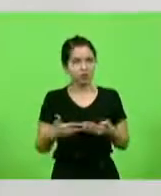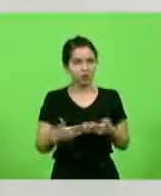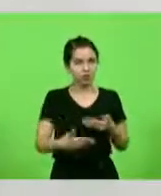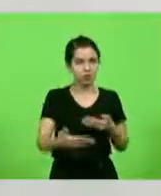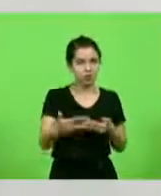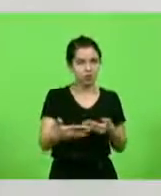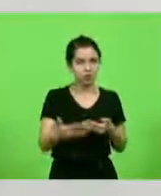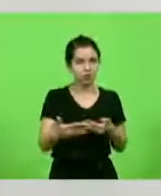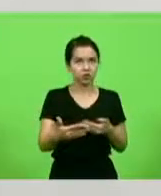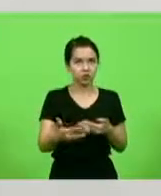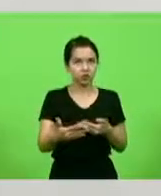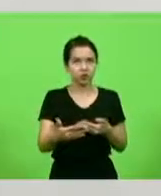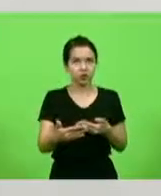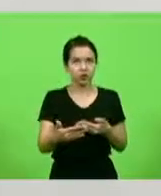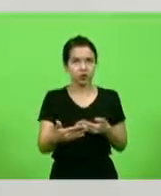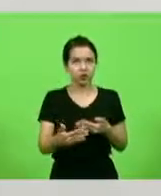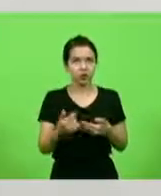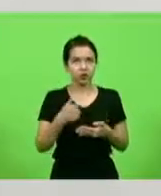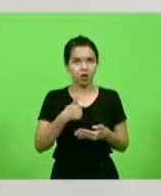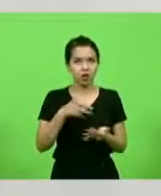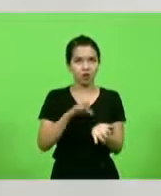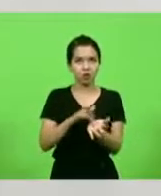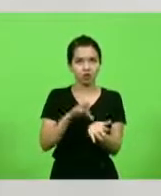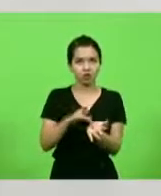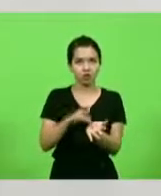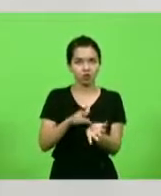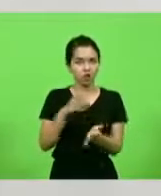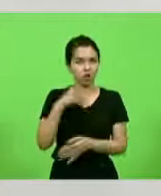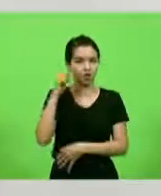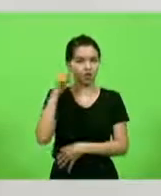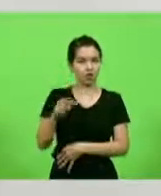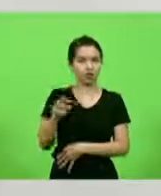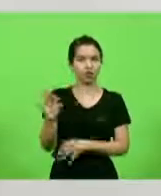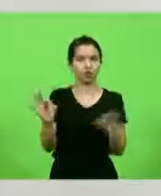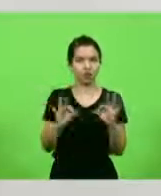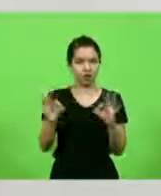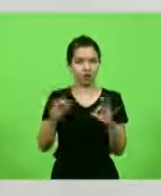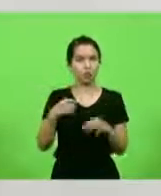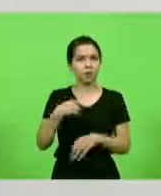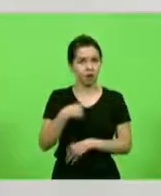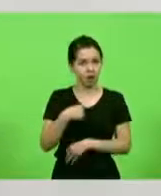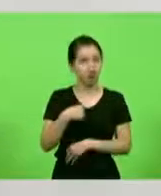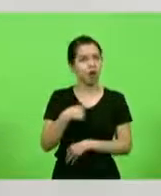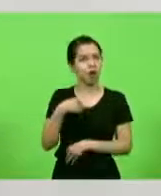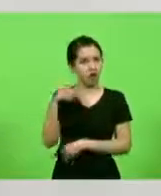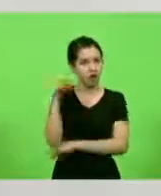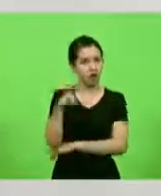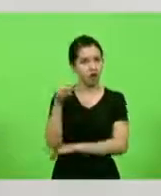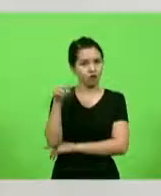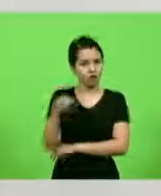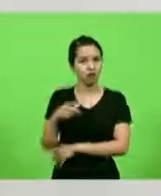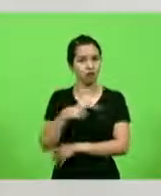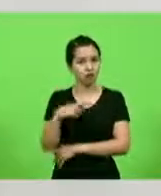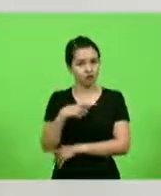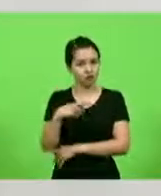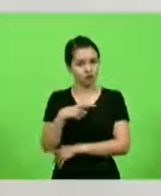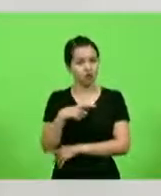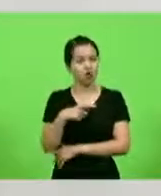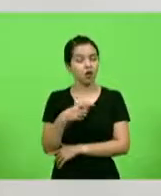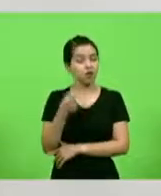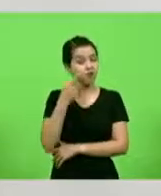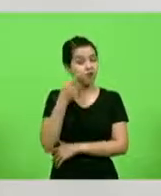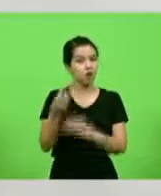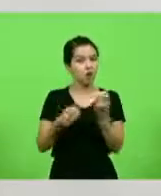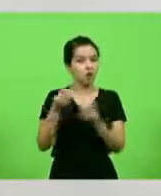eu vou fazer de conta que não estou olhando, mas eu estou observando, mas eu quero saber como é que vão ser as ações desse